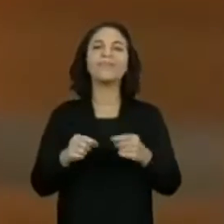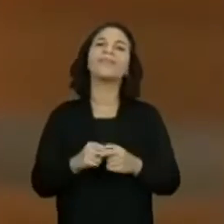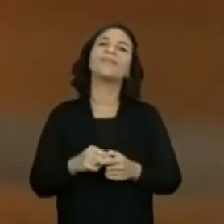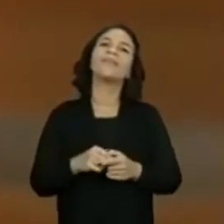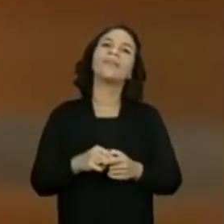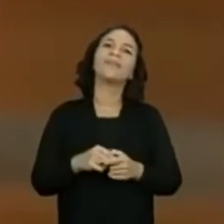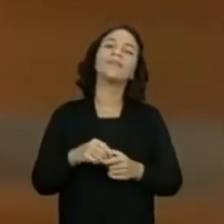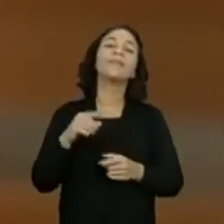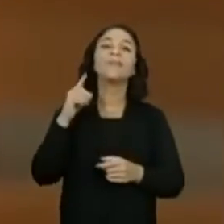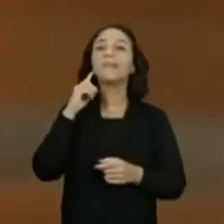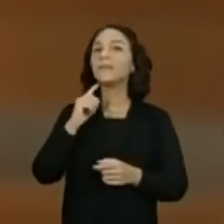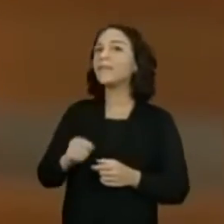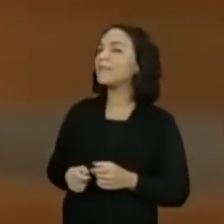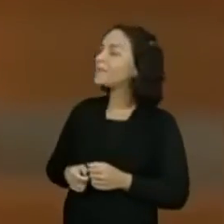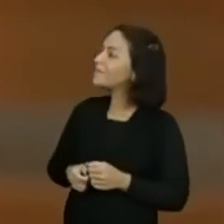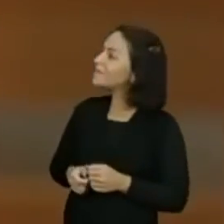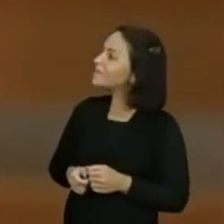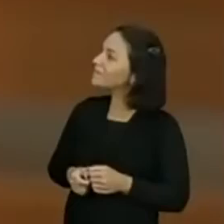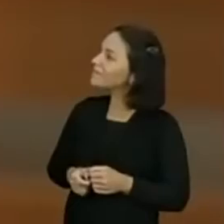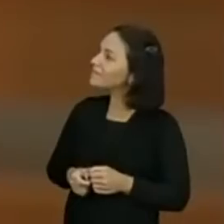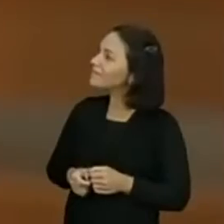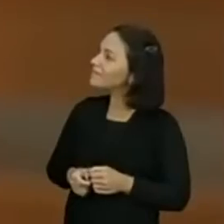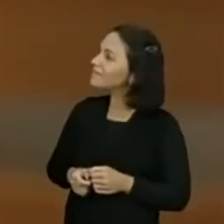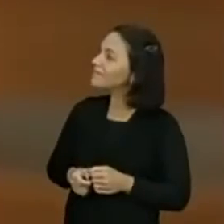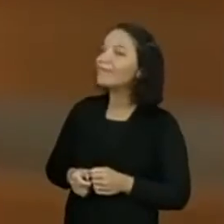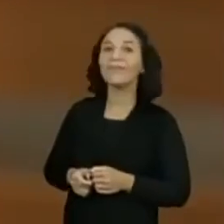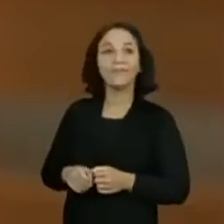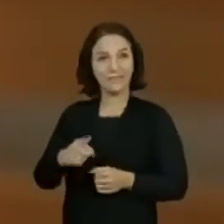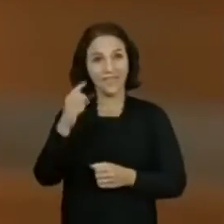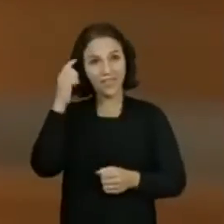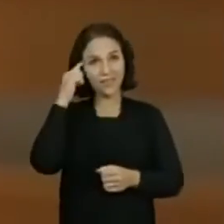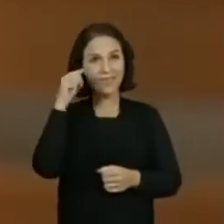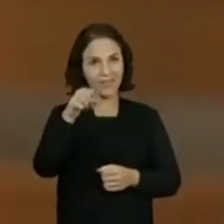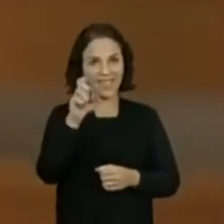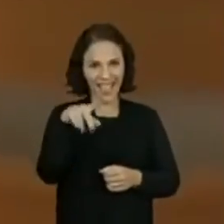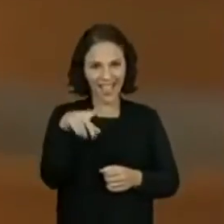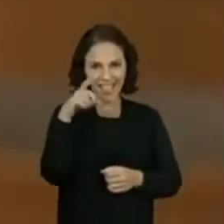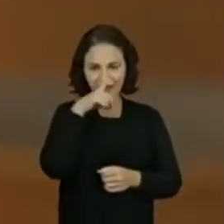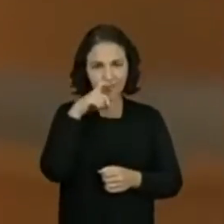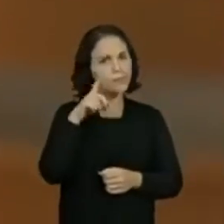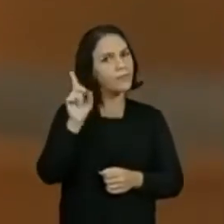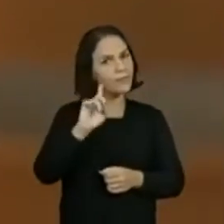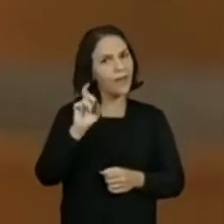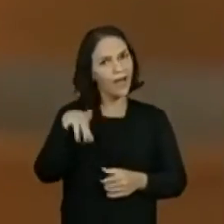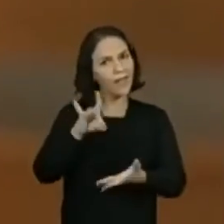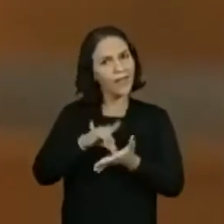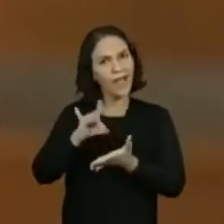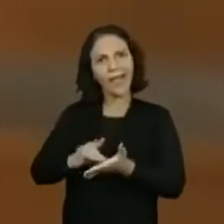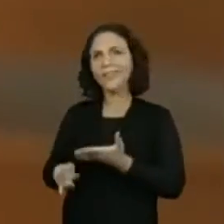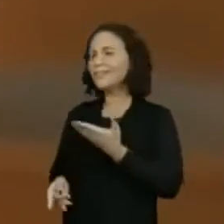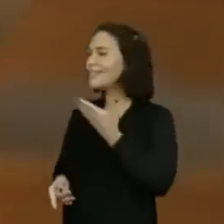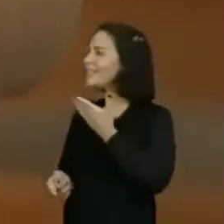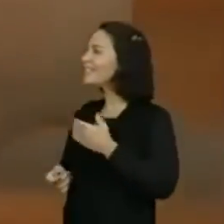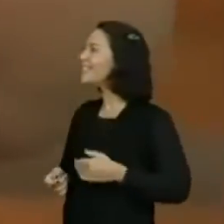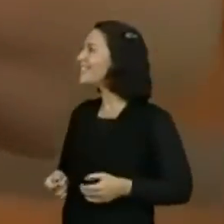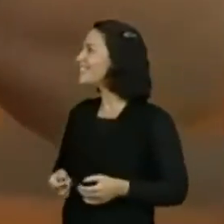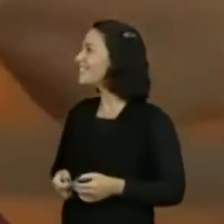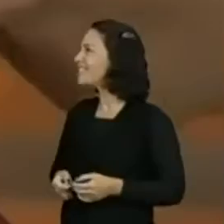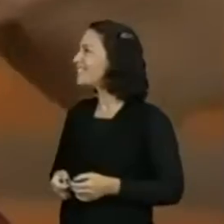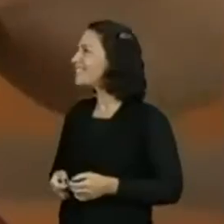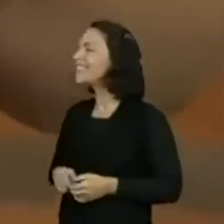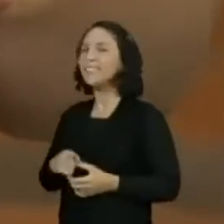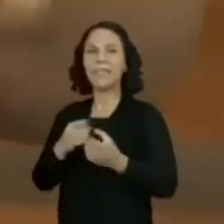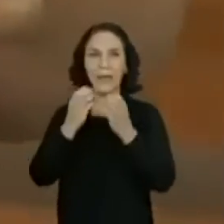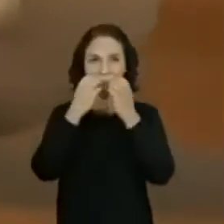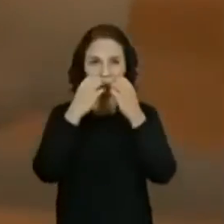Meus agradecimentos aí. de verdade. O pessoal acha que aqui na televisão tudo é cenográfico, de mentirinha. É um milho de